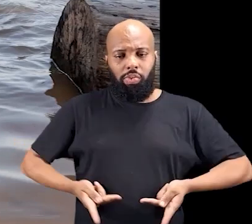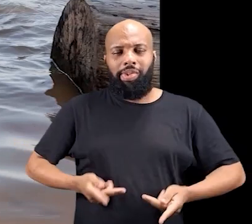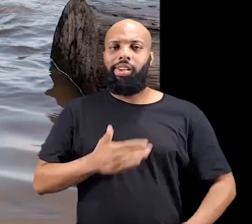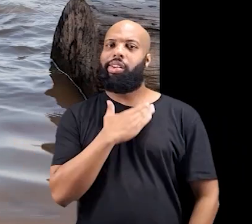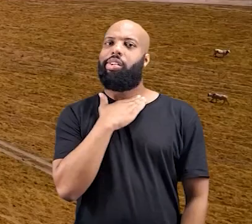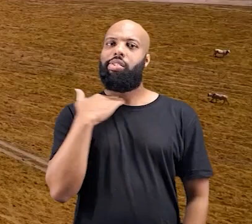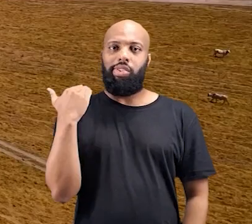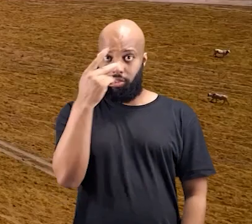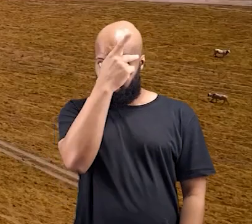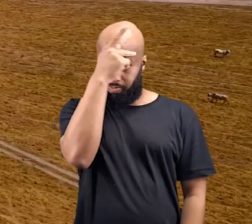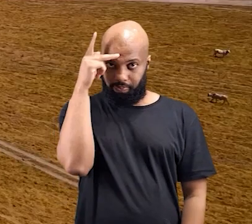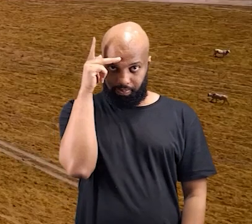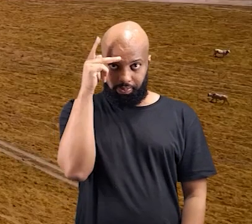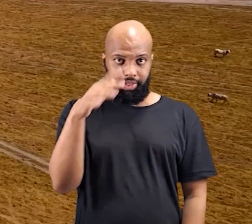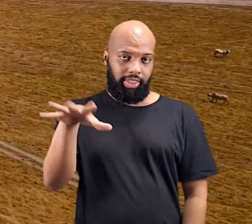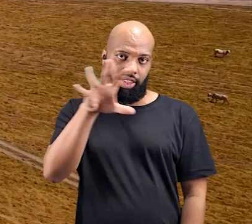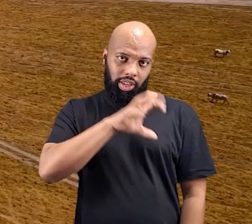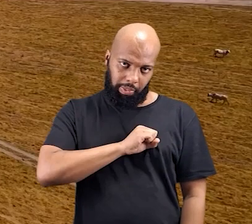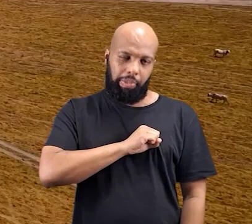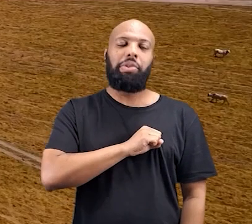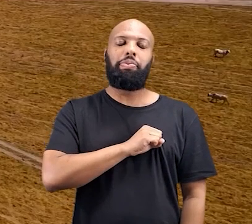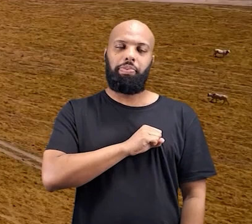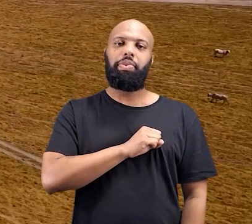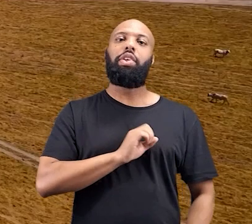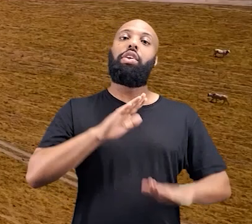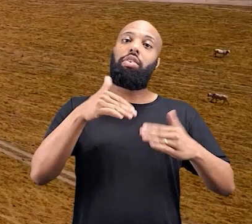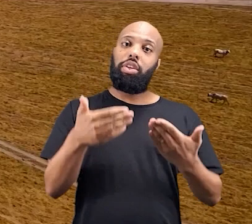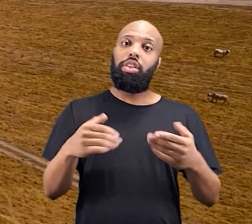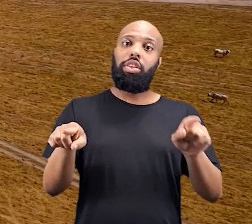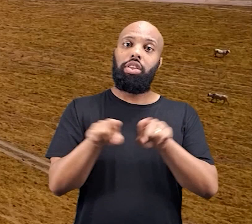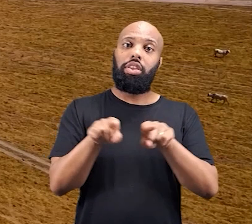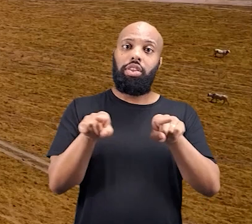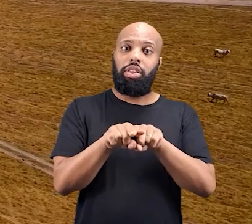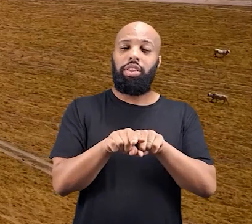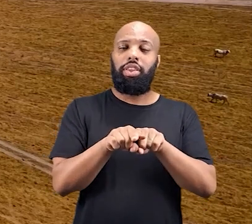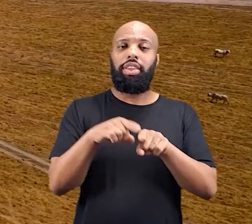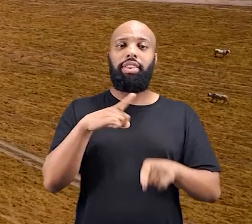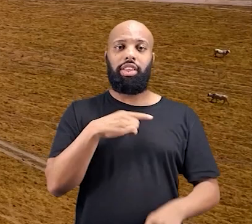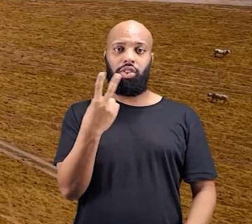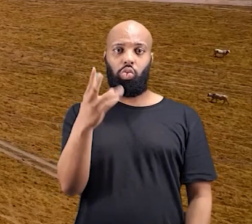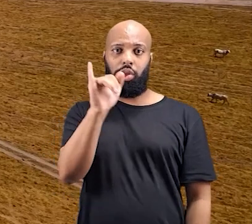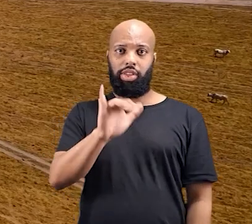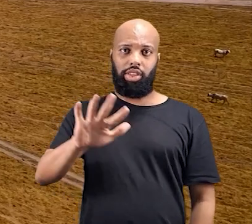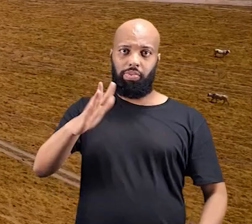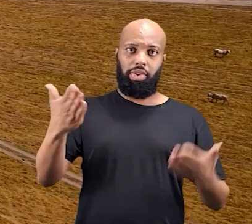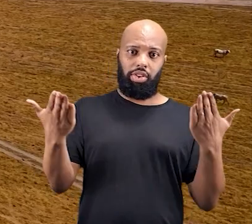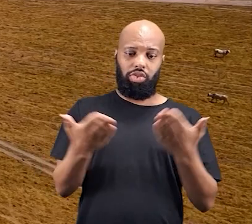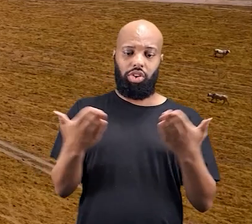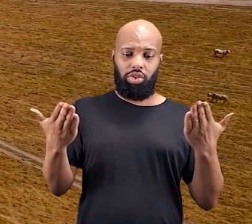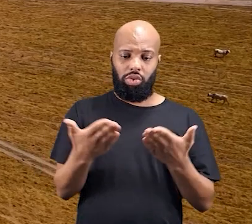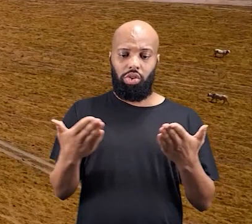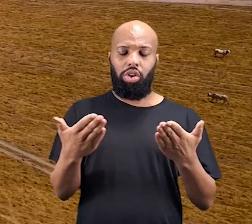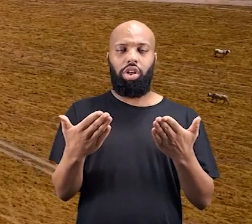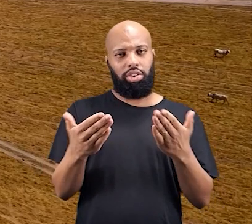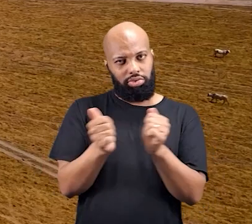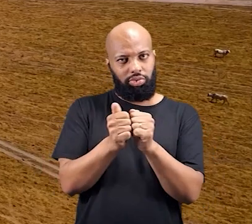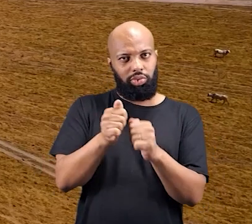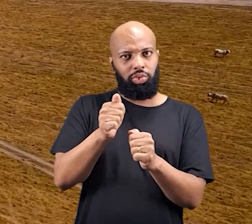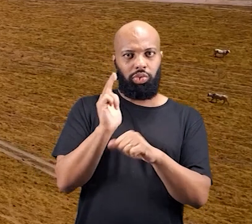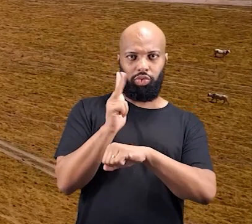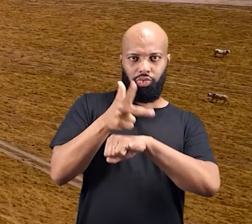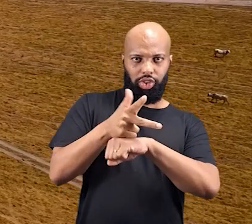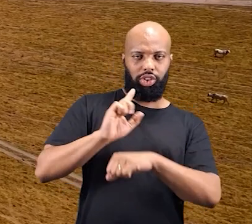morte de alguém, de uma pessoa que a gente ama. E reforço em duas imagens aqui, um pouco o vídeo que a gente fez,